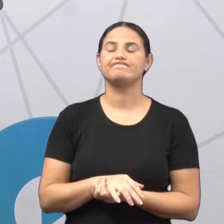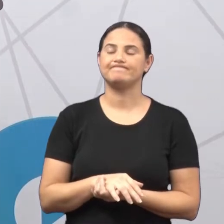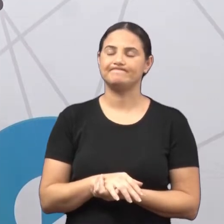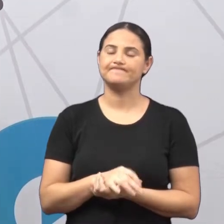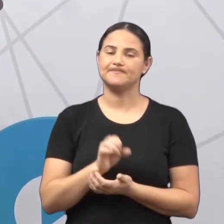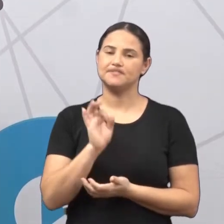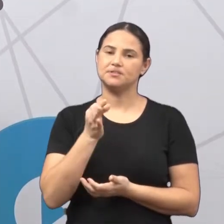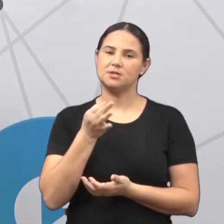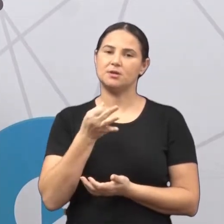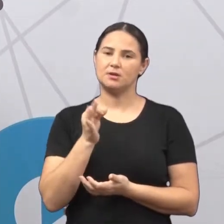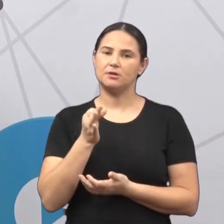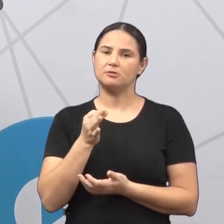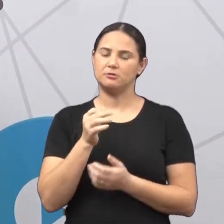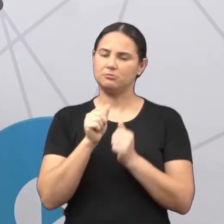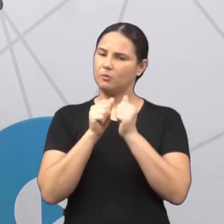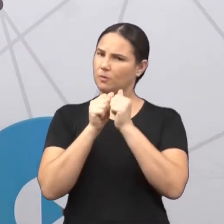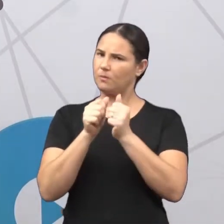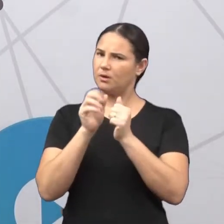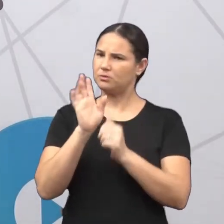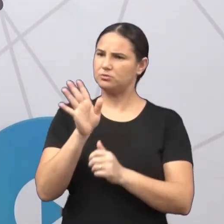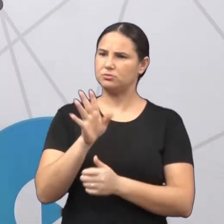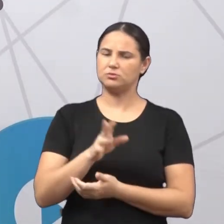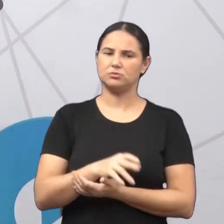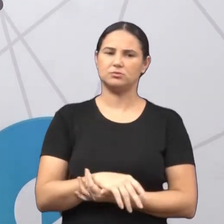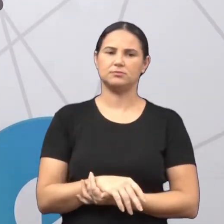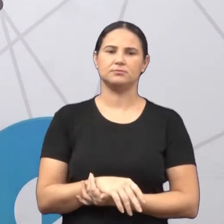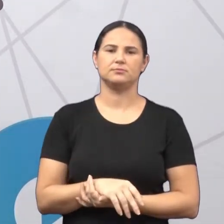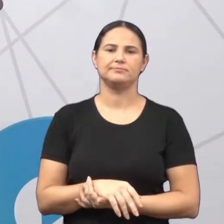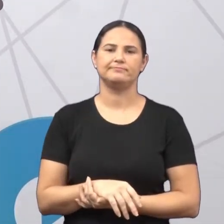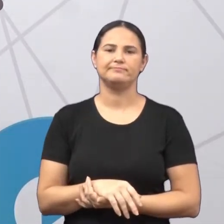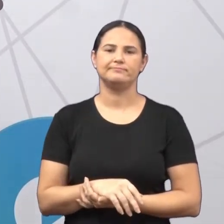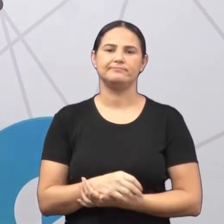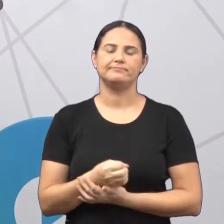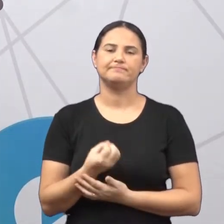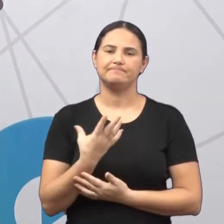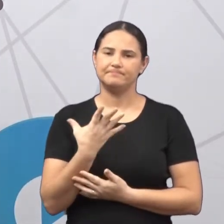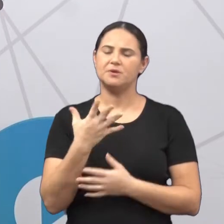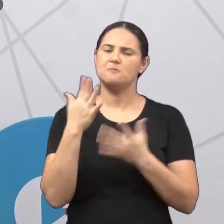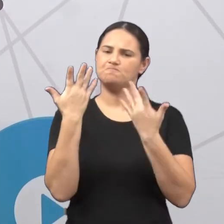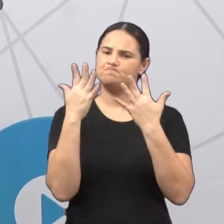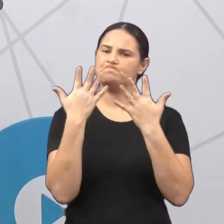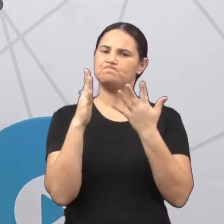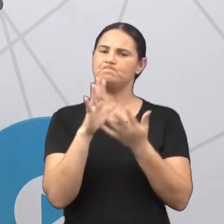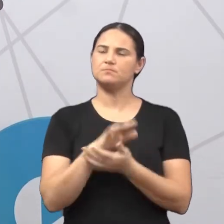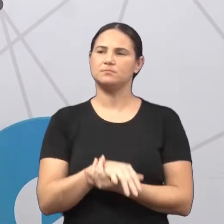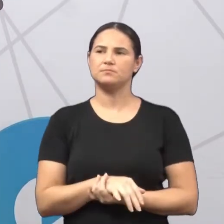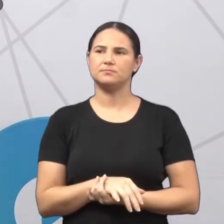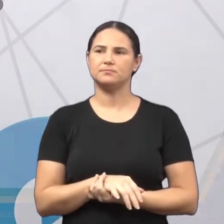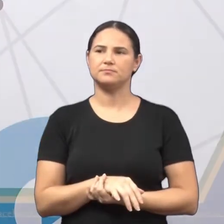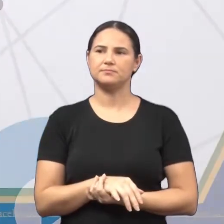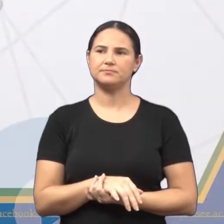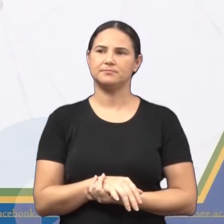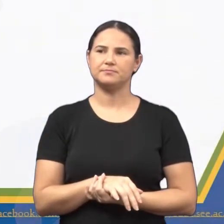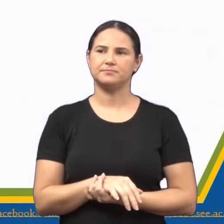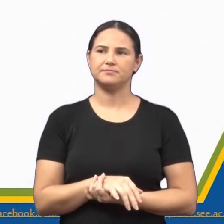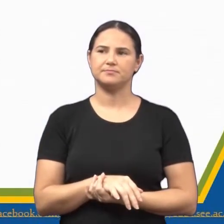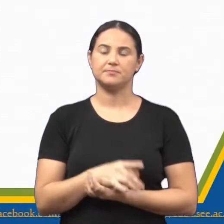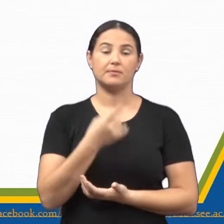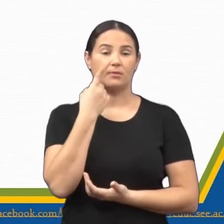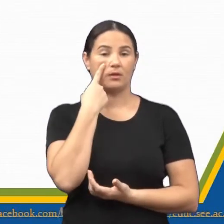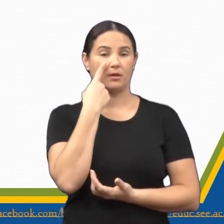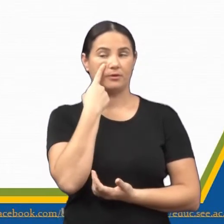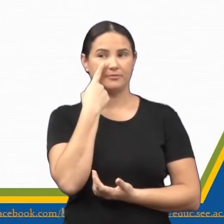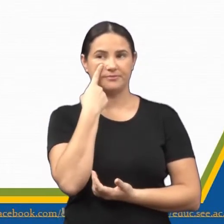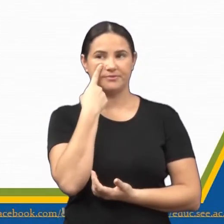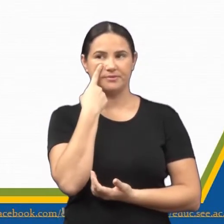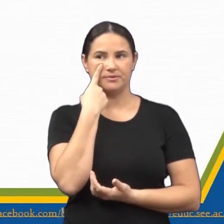Acompanharam direitinho? Isso, muito bem! Estão de parabéns! Vejamos